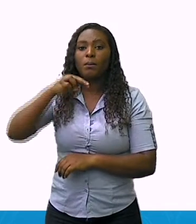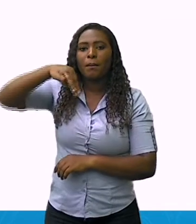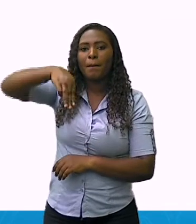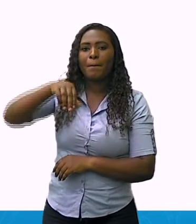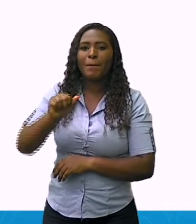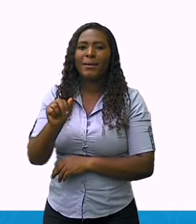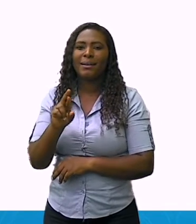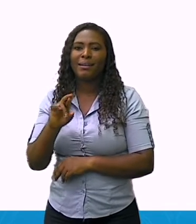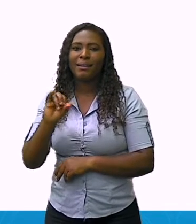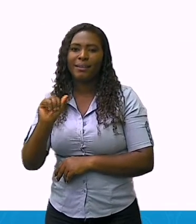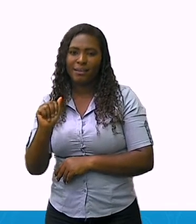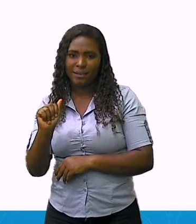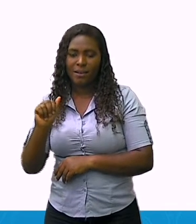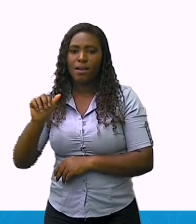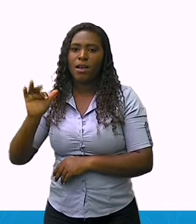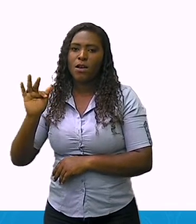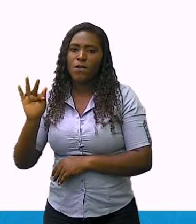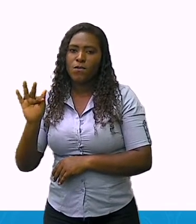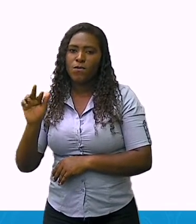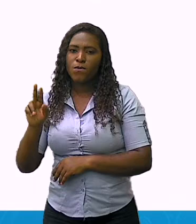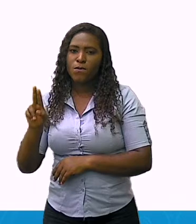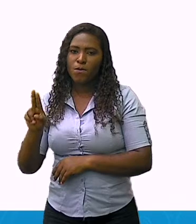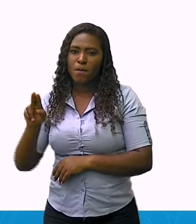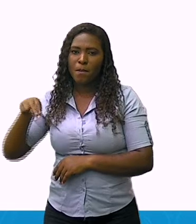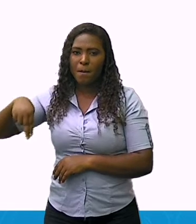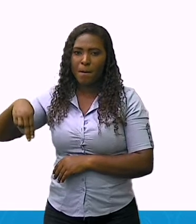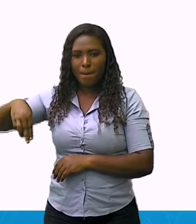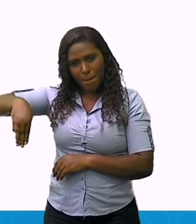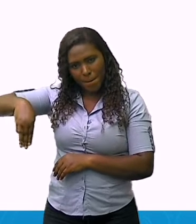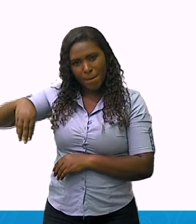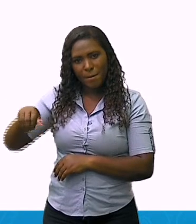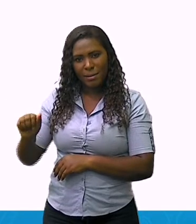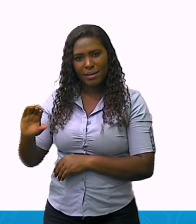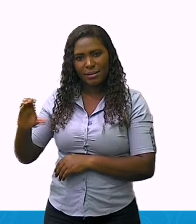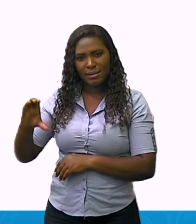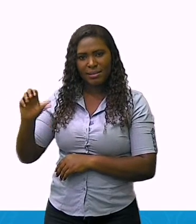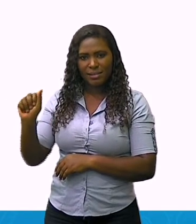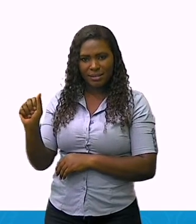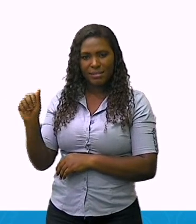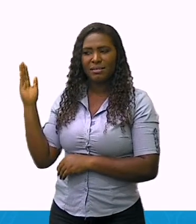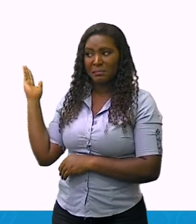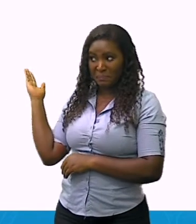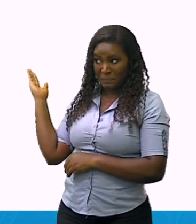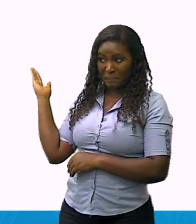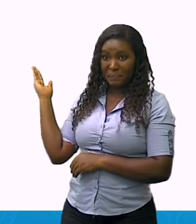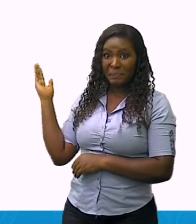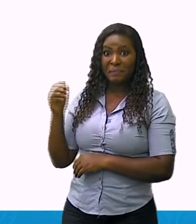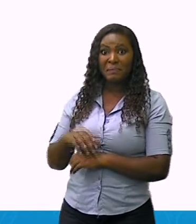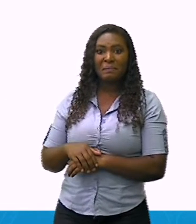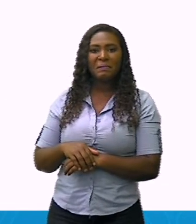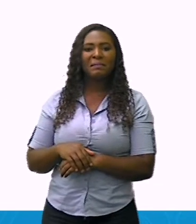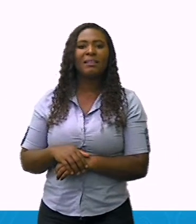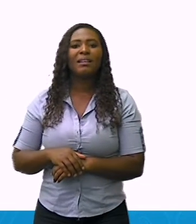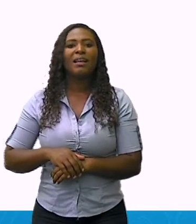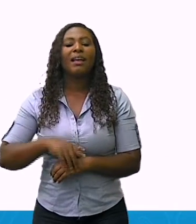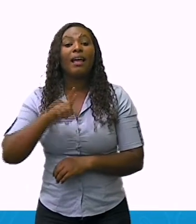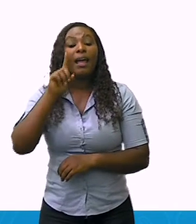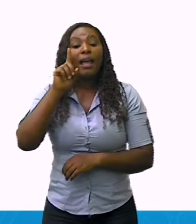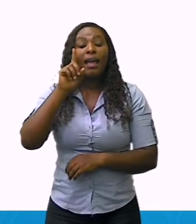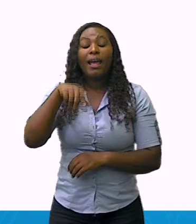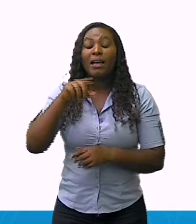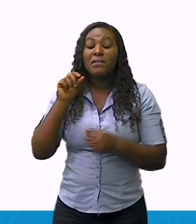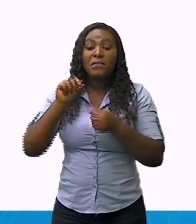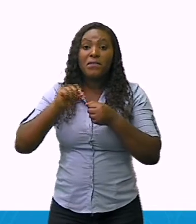João Paulo Pinheiro, que graças à presença desta locomotiva de fabricação europeia,